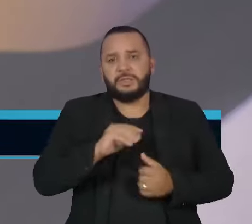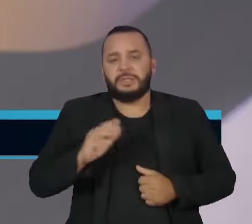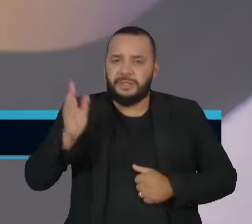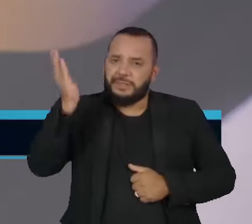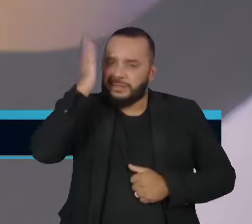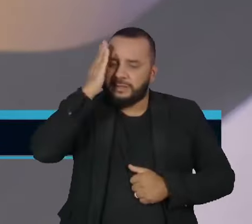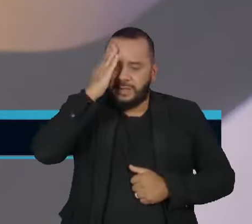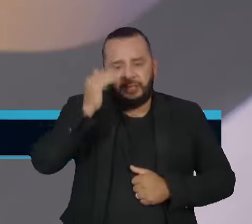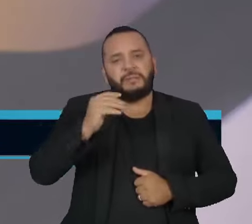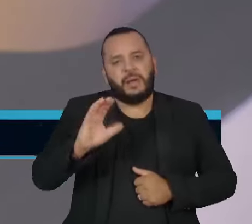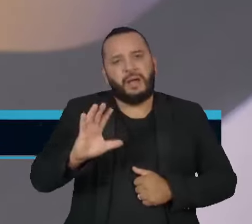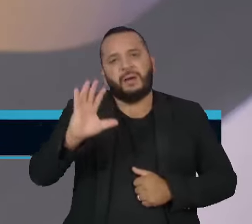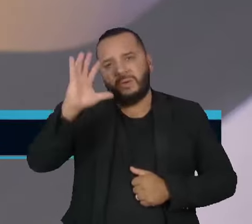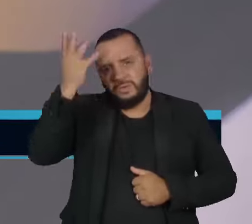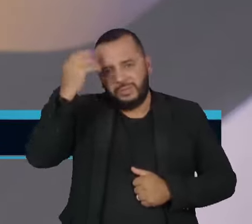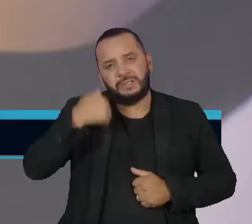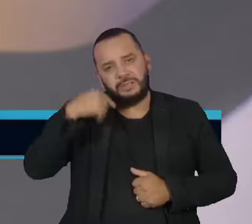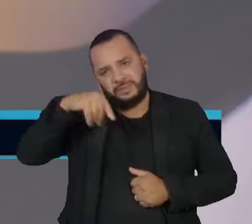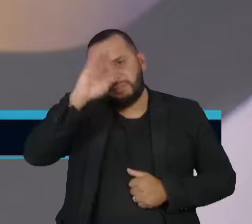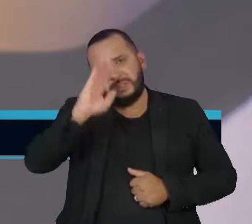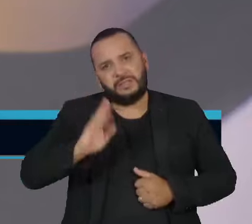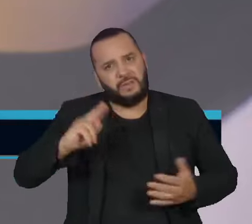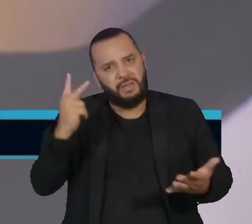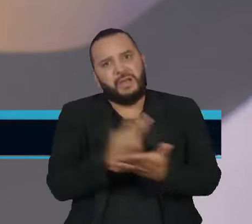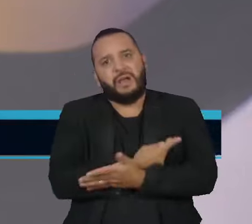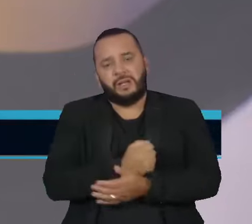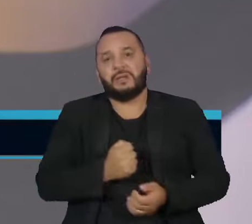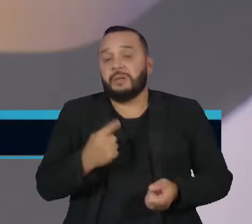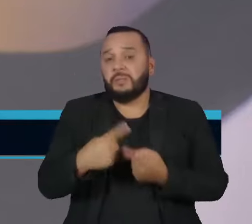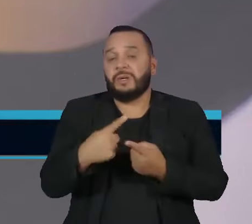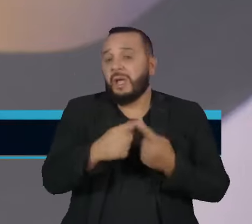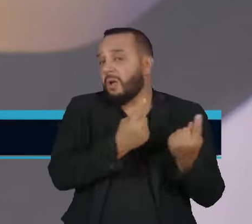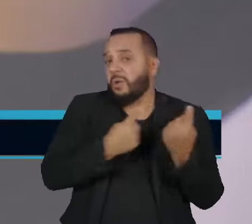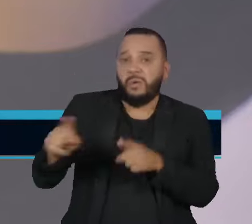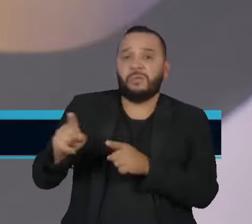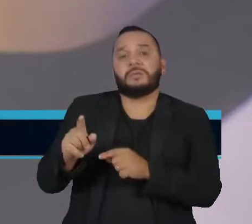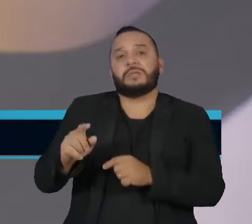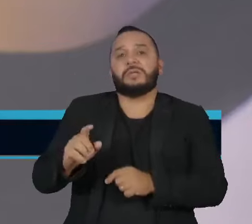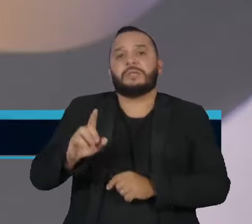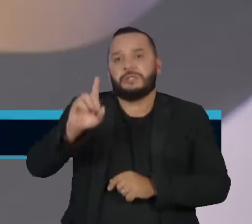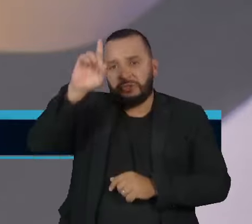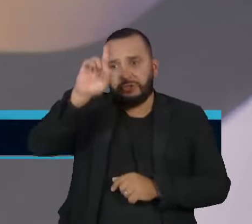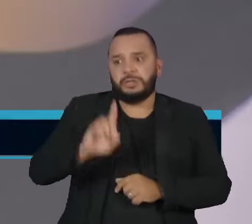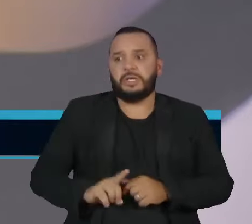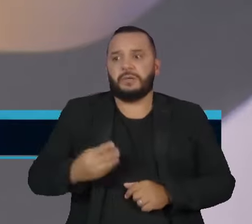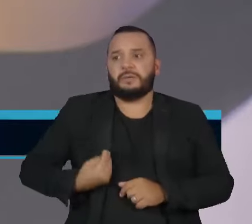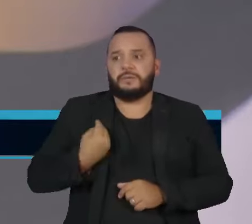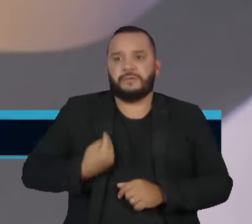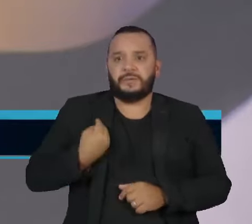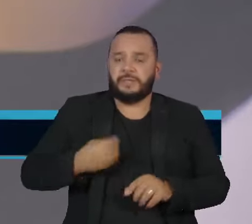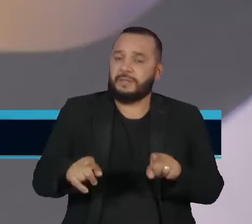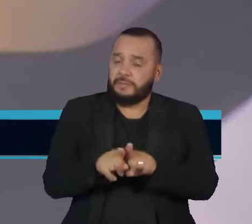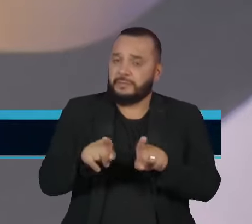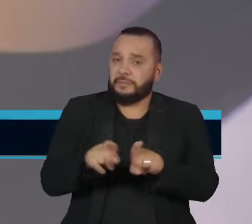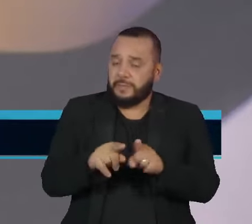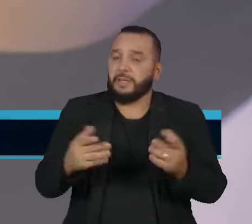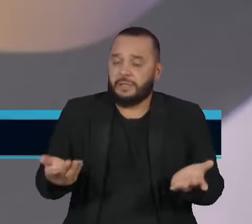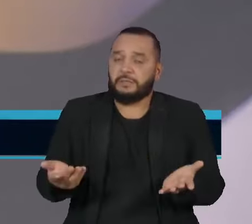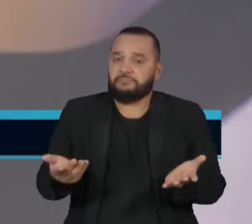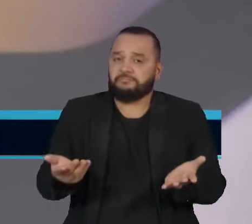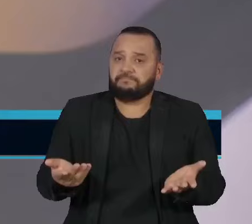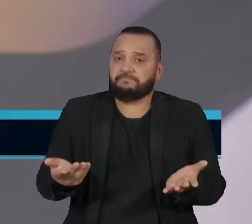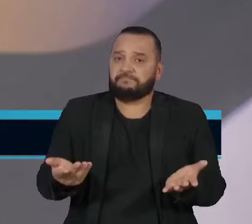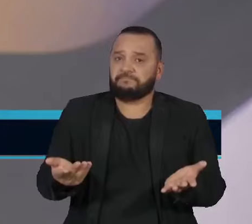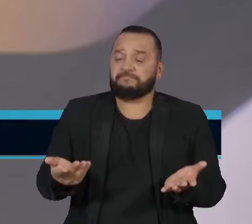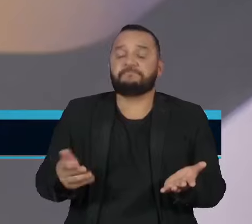território. A gente está falando não só da violação do direito à vida e à integridade física, nesses dois casos, mas